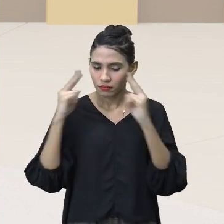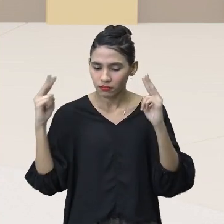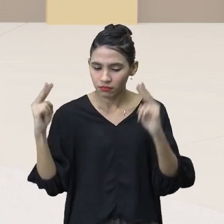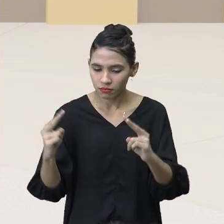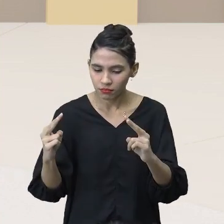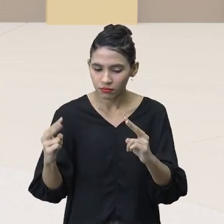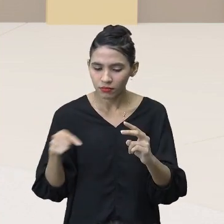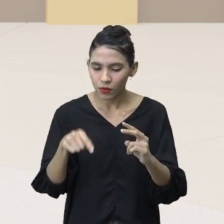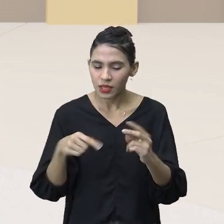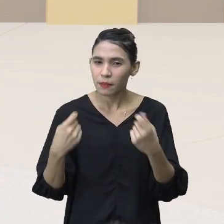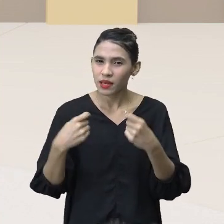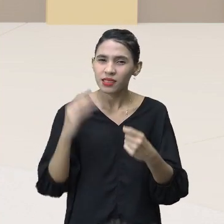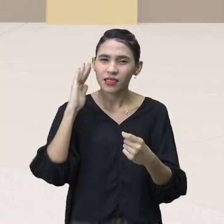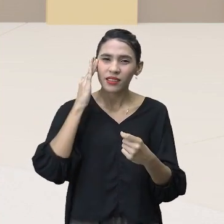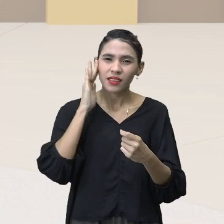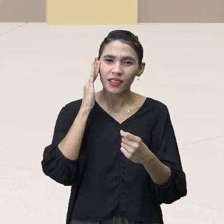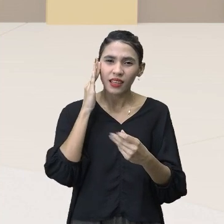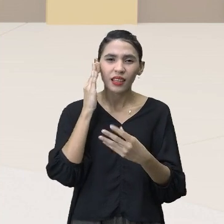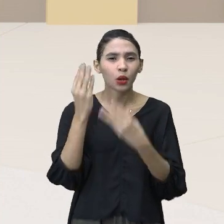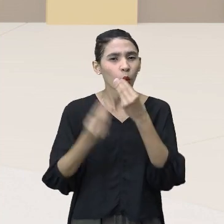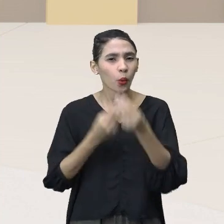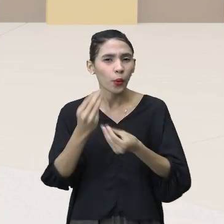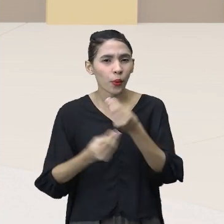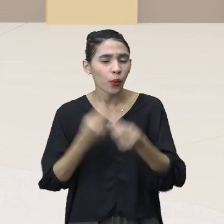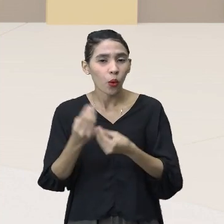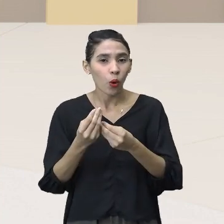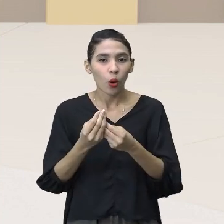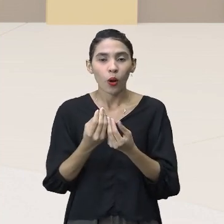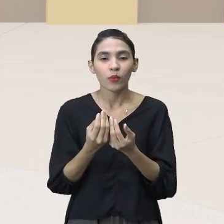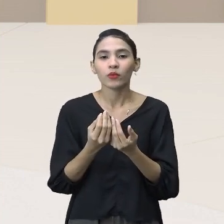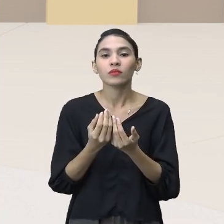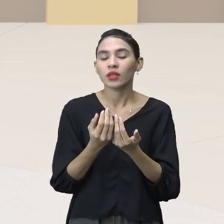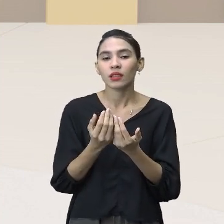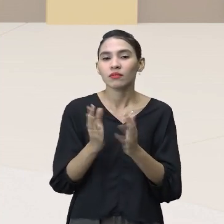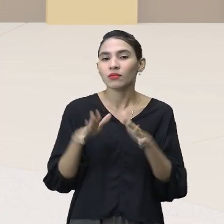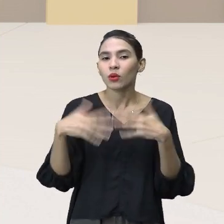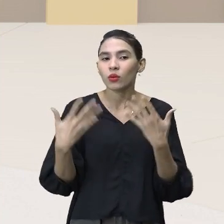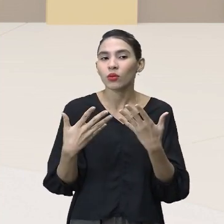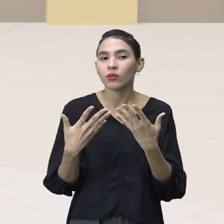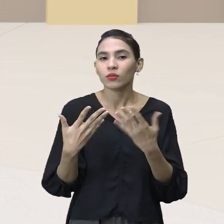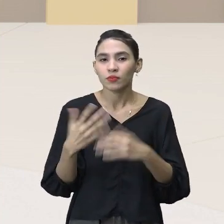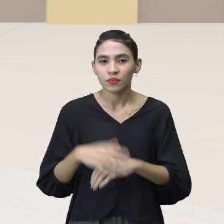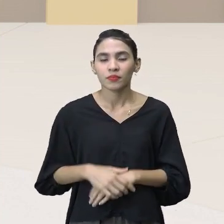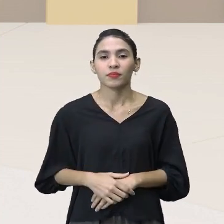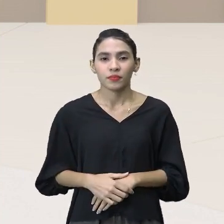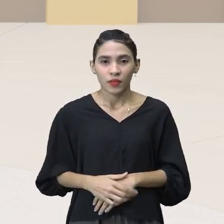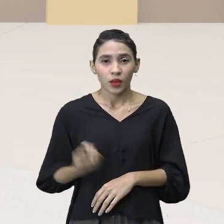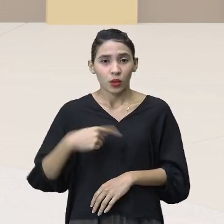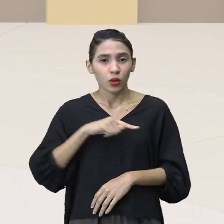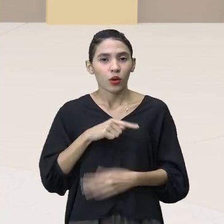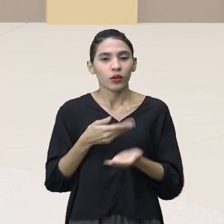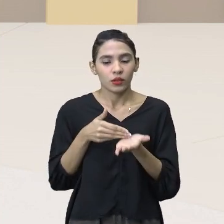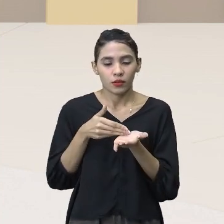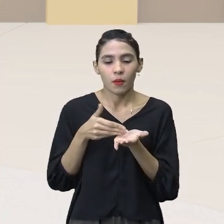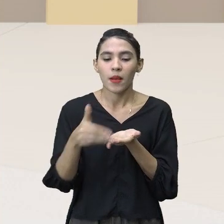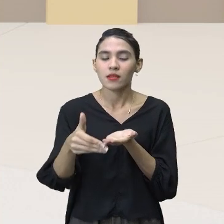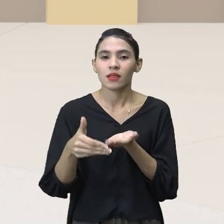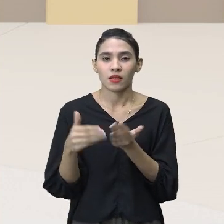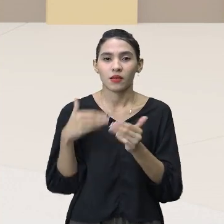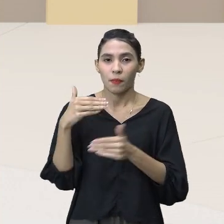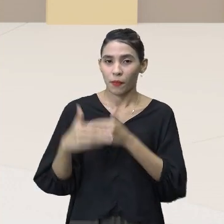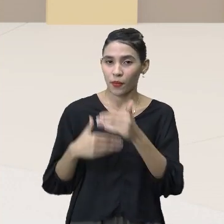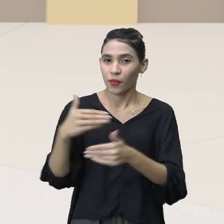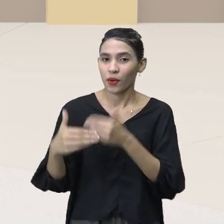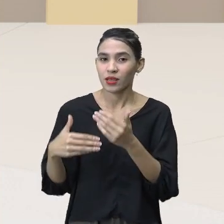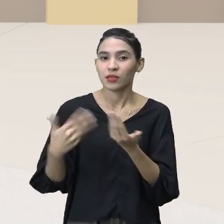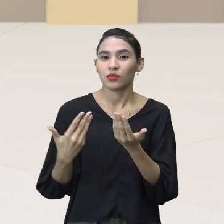procurar enxergar aí como funciona, que manifestações existem, para que a gente possa iniciar aí esse processo